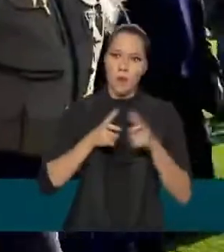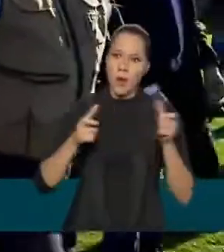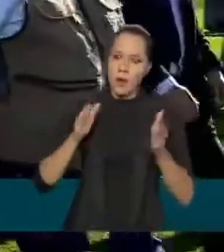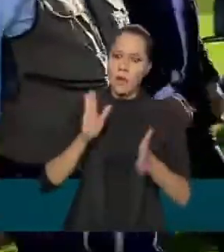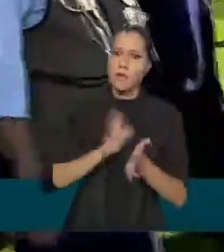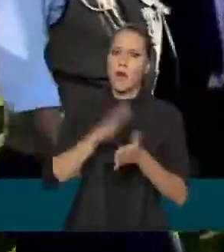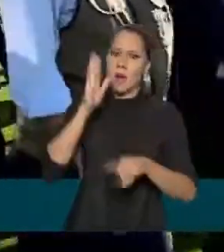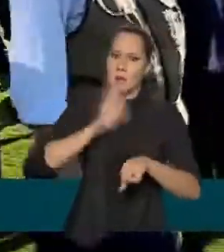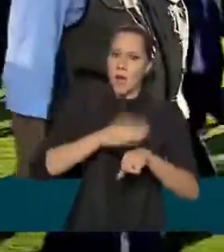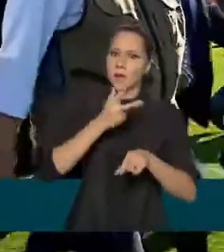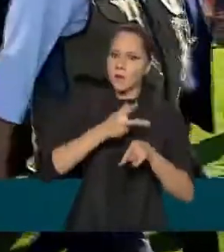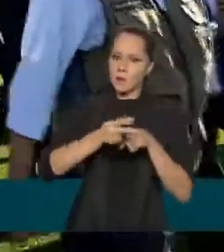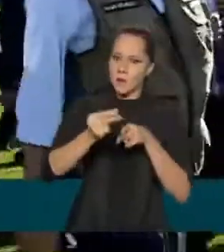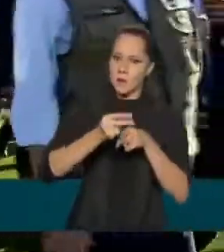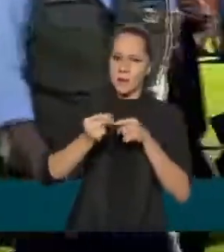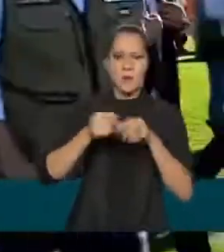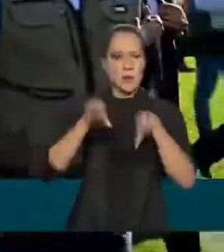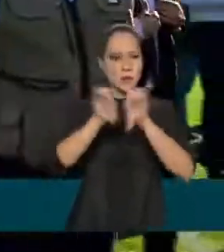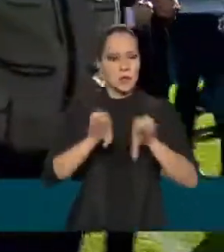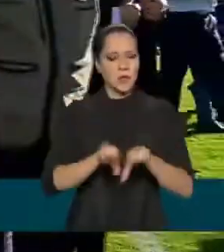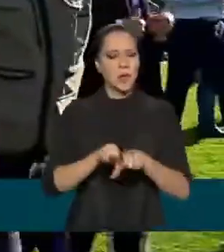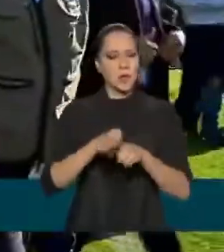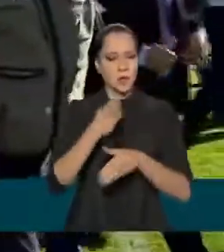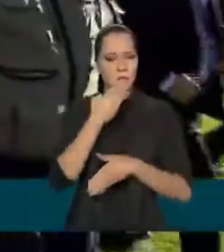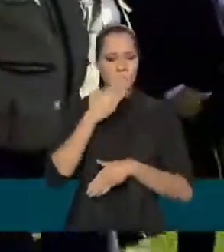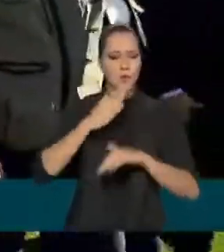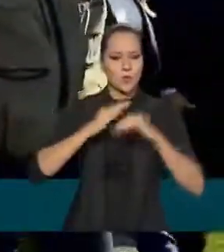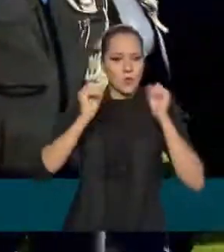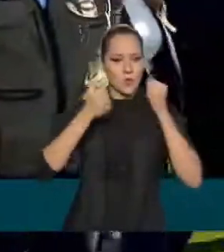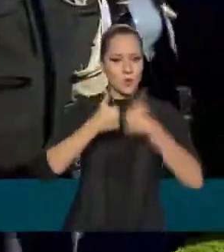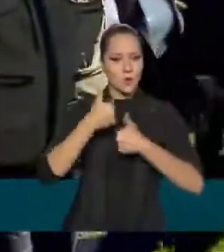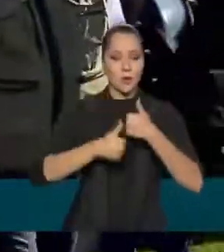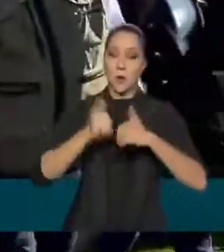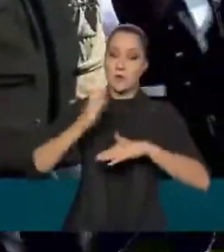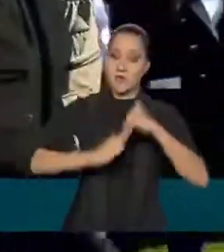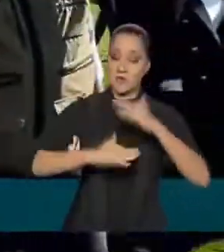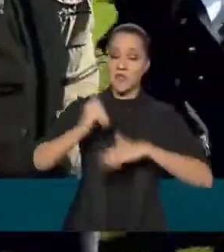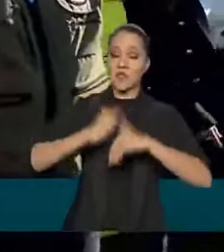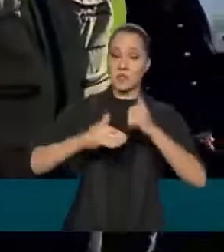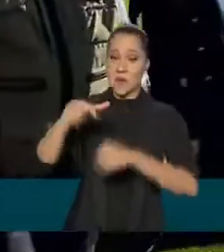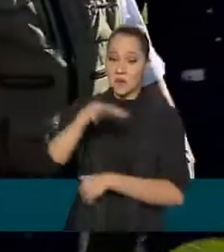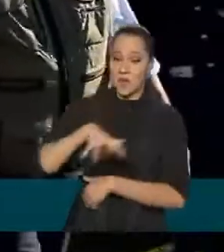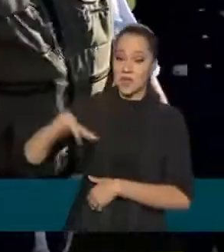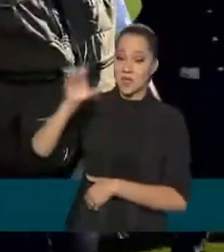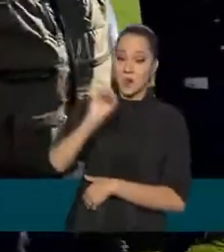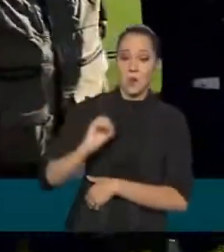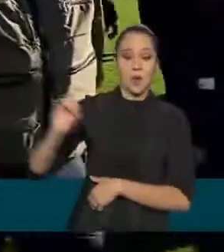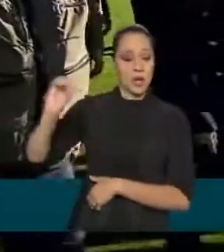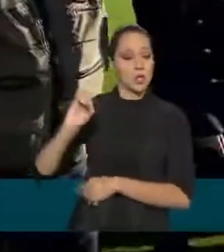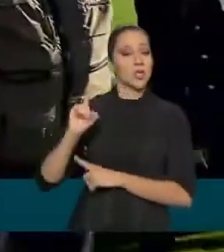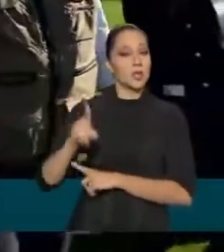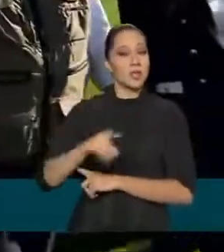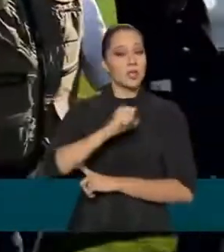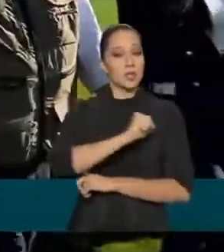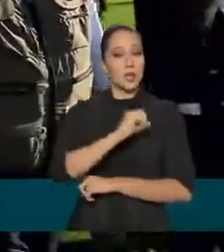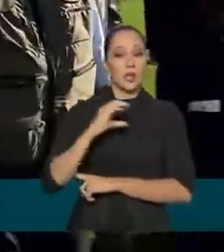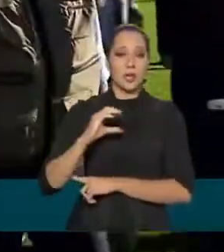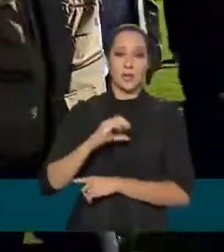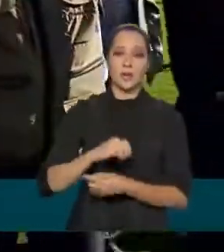vitorioso, mais bem estruturado time de futebol profissional da região oeste ali de Santa Catarina.